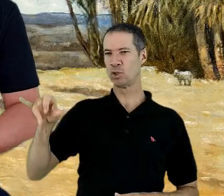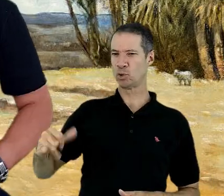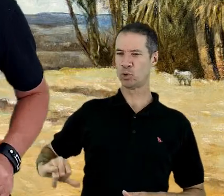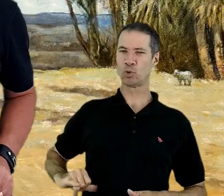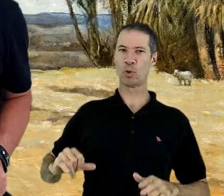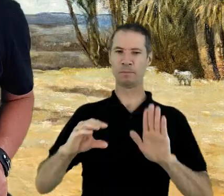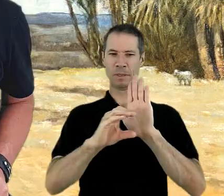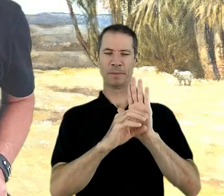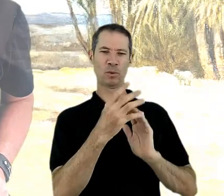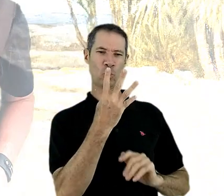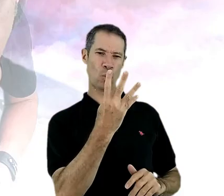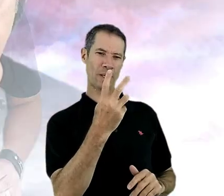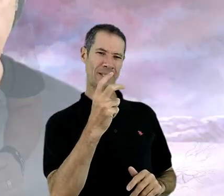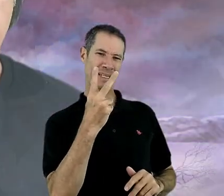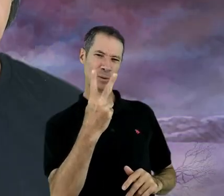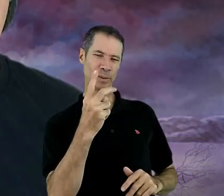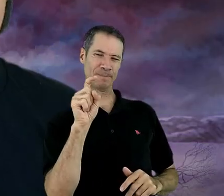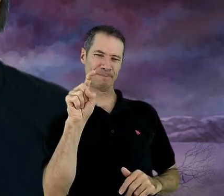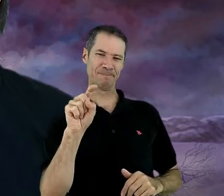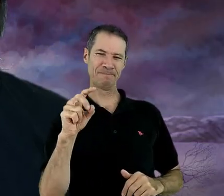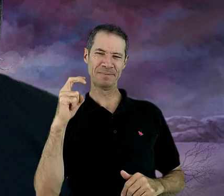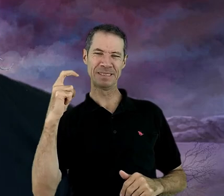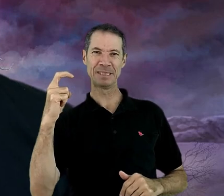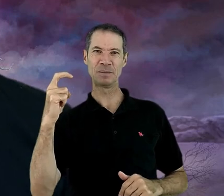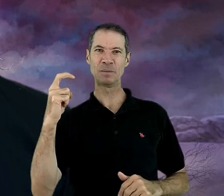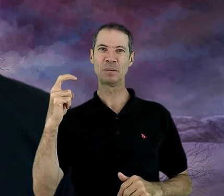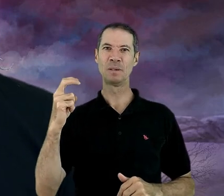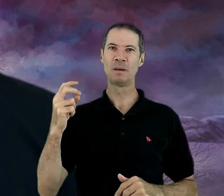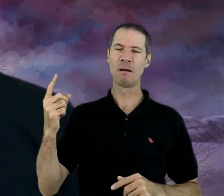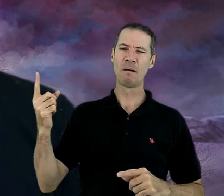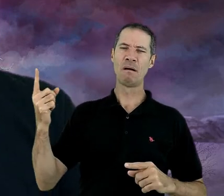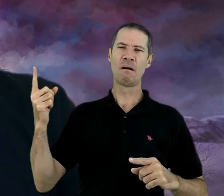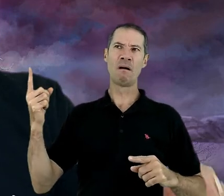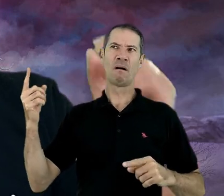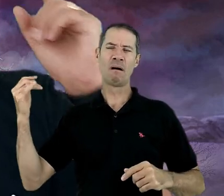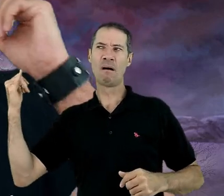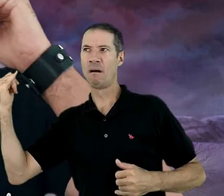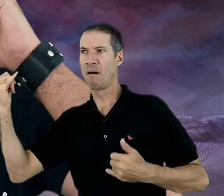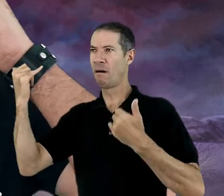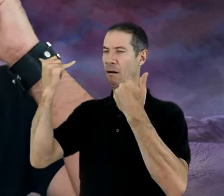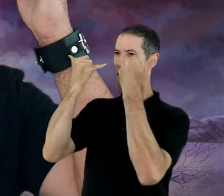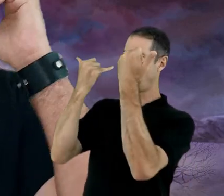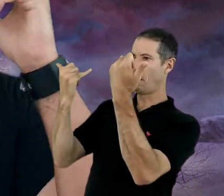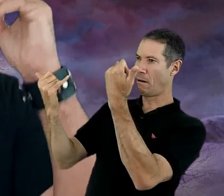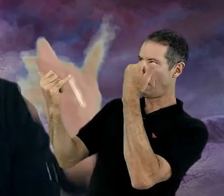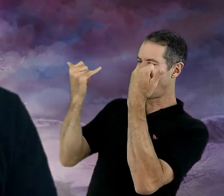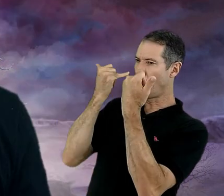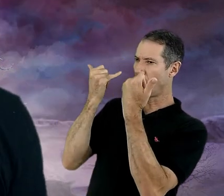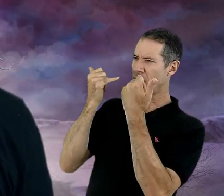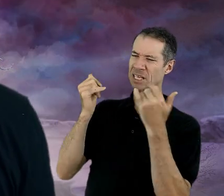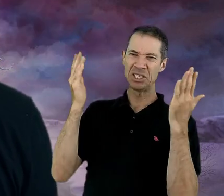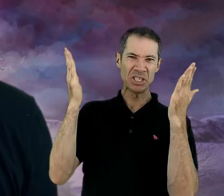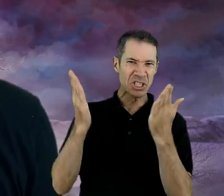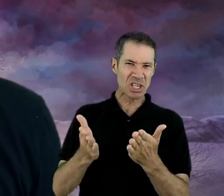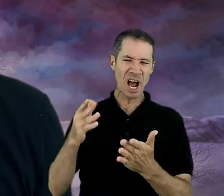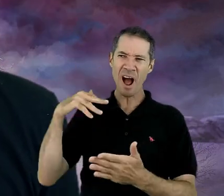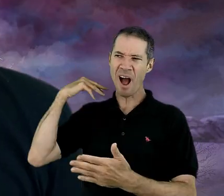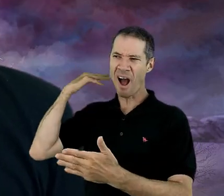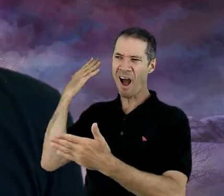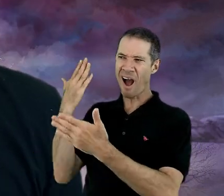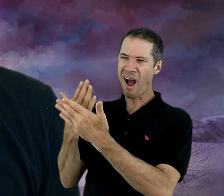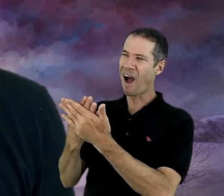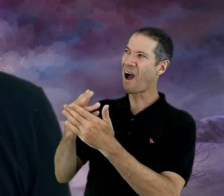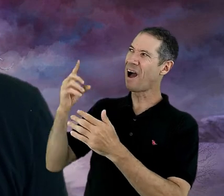42, verso 5. Meus ouvidos já tinham ouvido até o respeito.